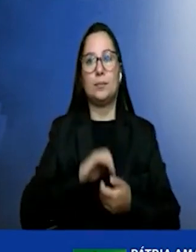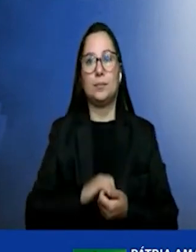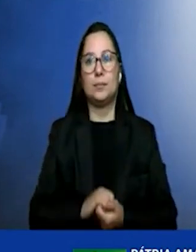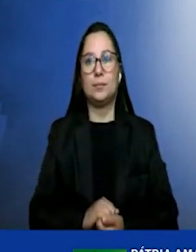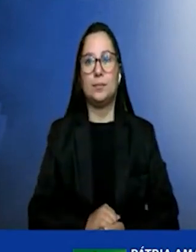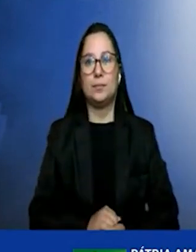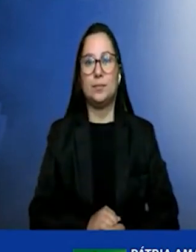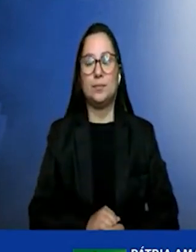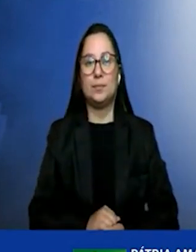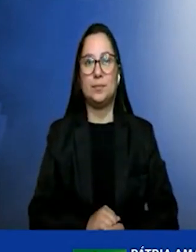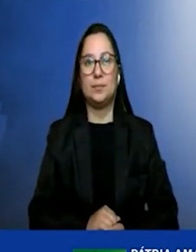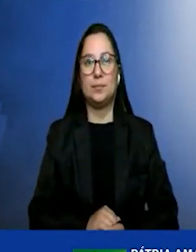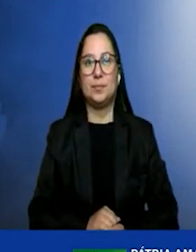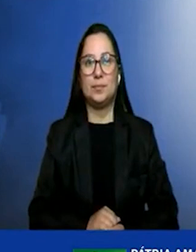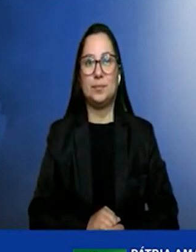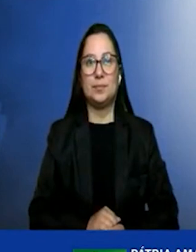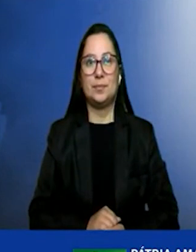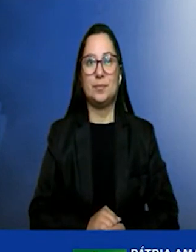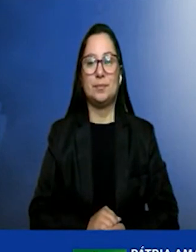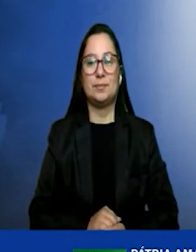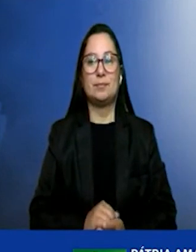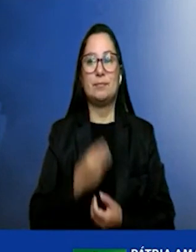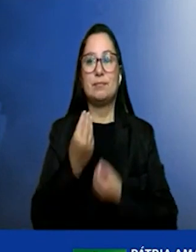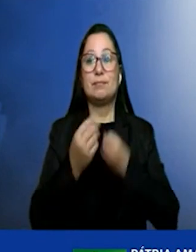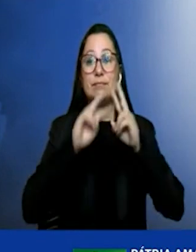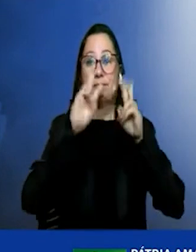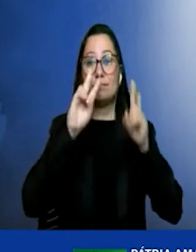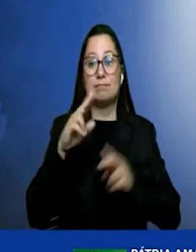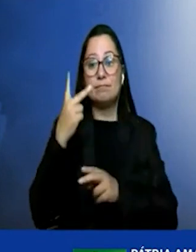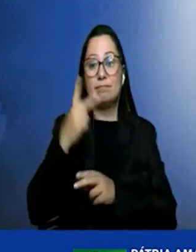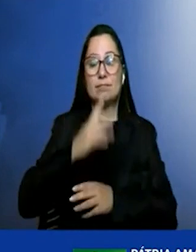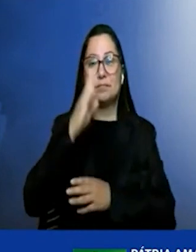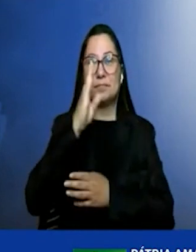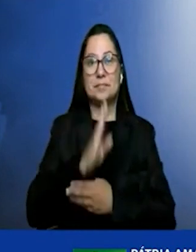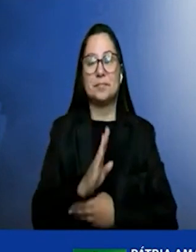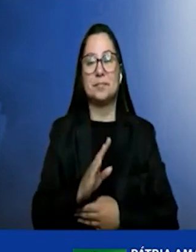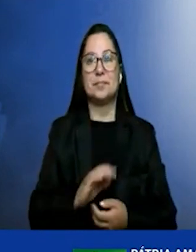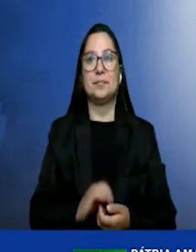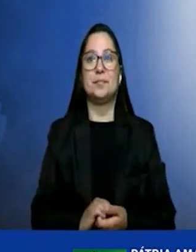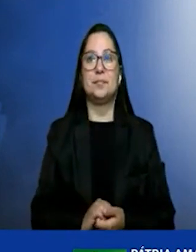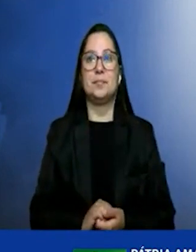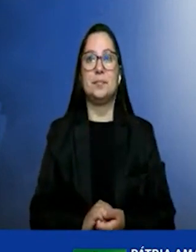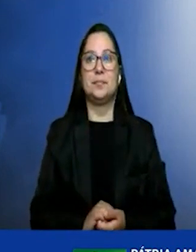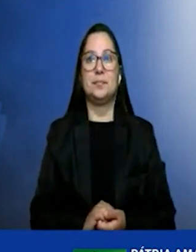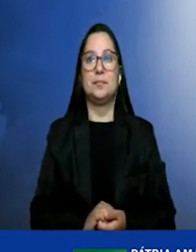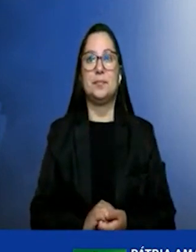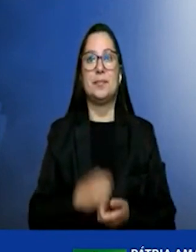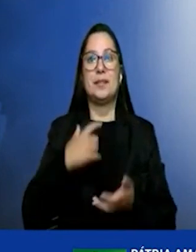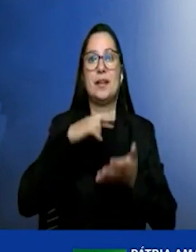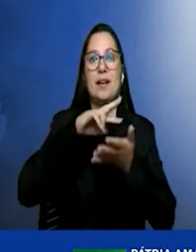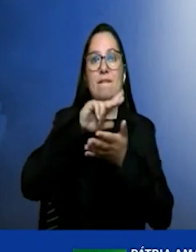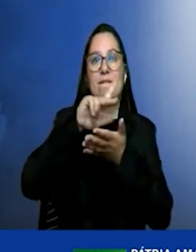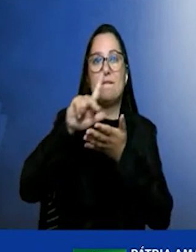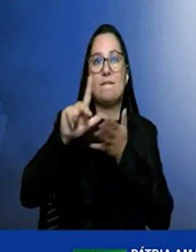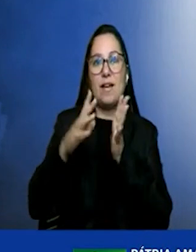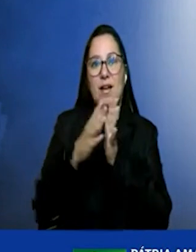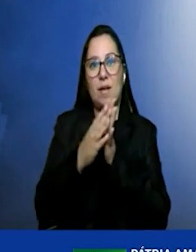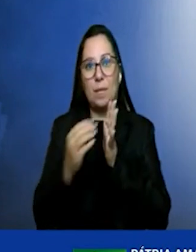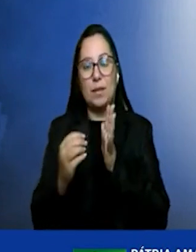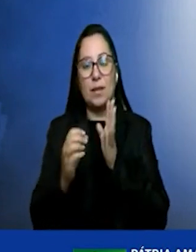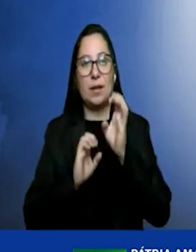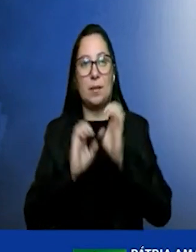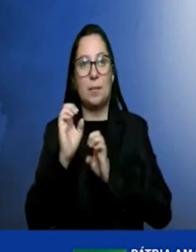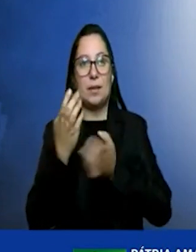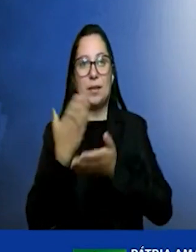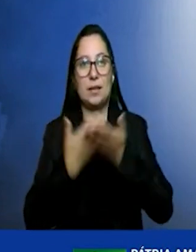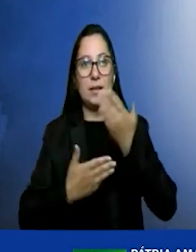rapidamente como é que está esse tema no Brasil então entre os diversos stakeholders envolvidos a gente vê ali qual